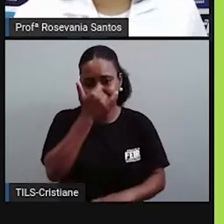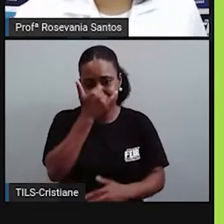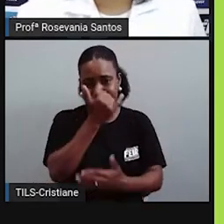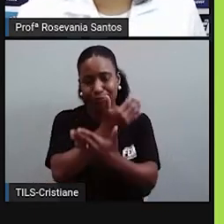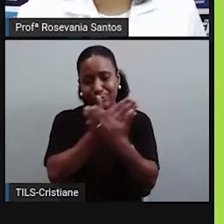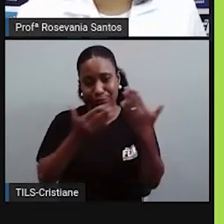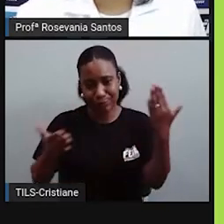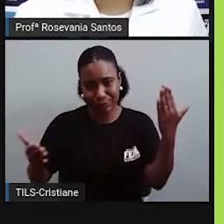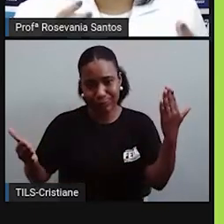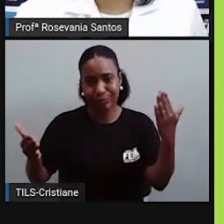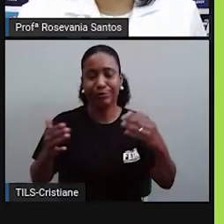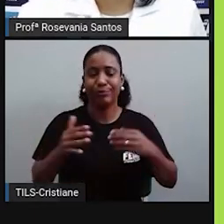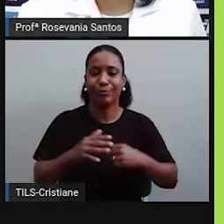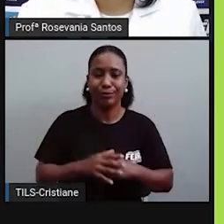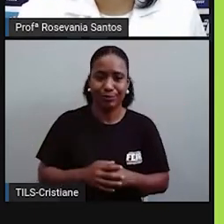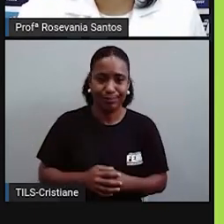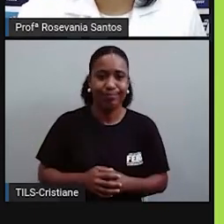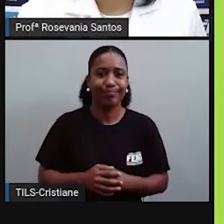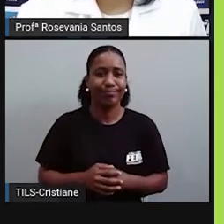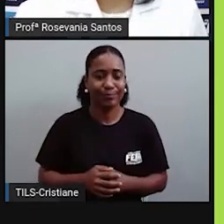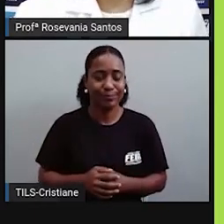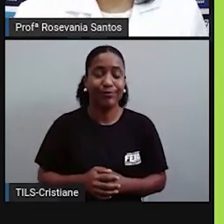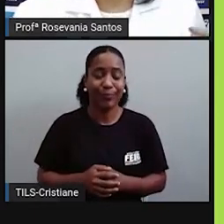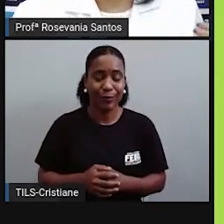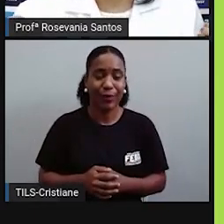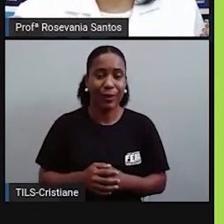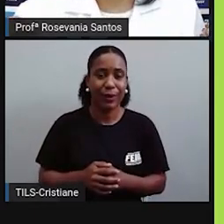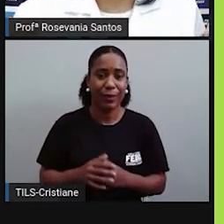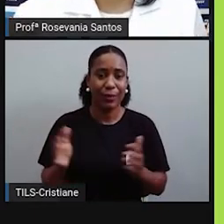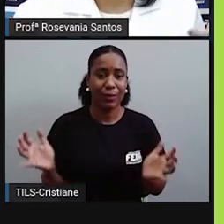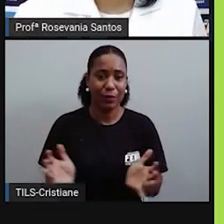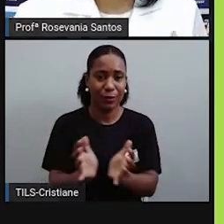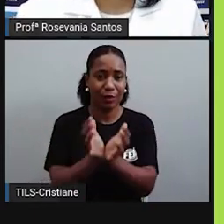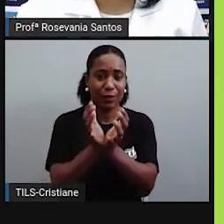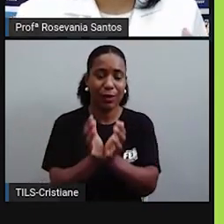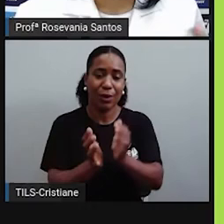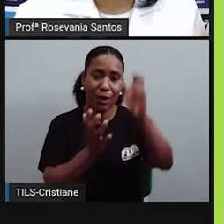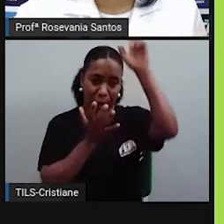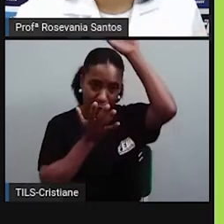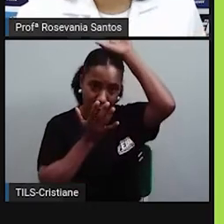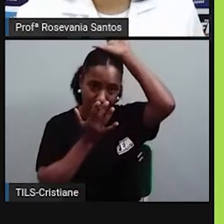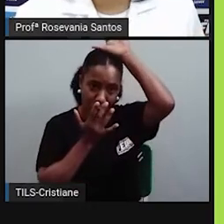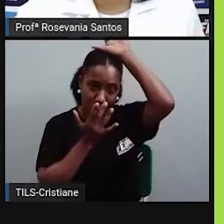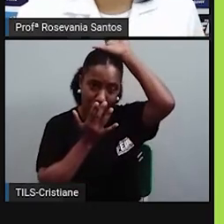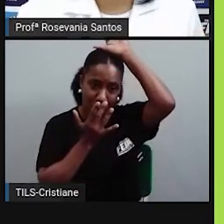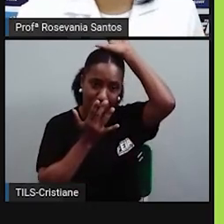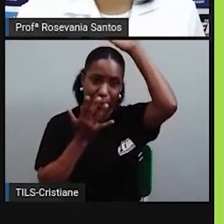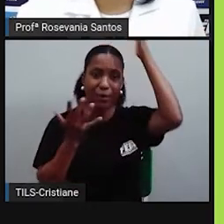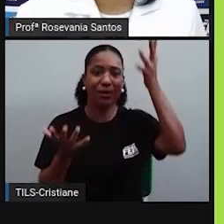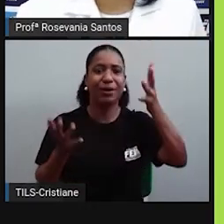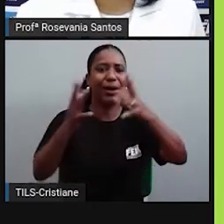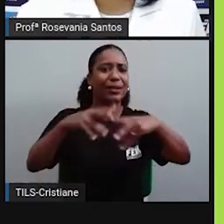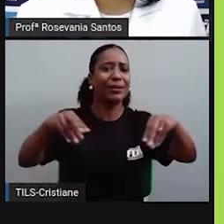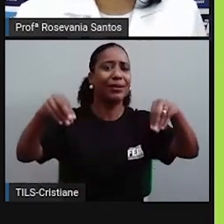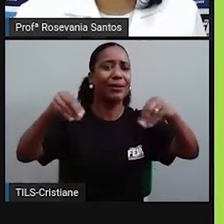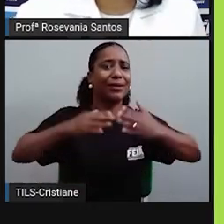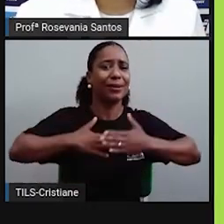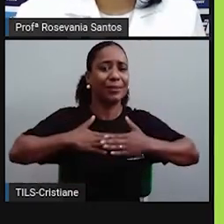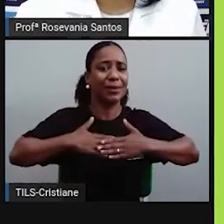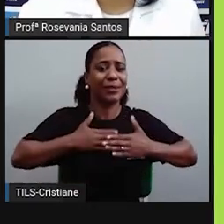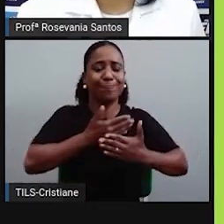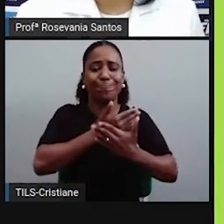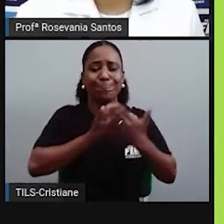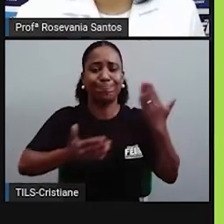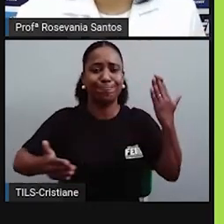hoje, eles saíram perdendo porque eles não passaram a não ter mais direitos sobre o seu território que foi